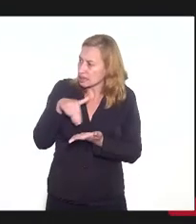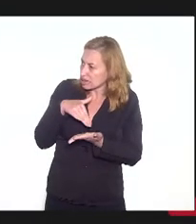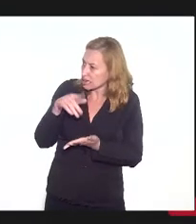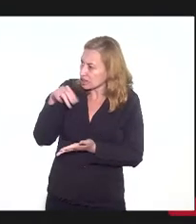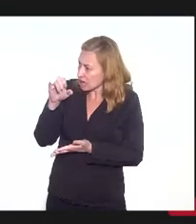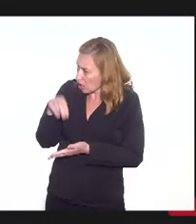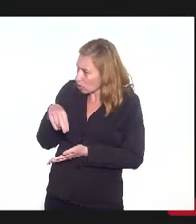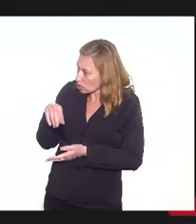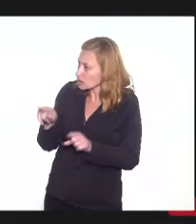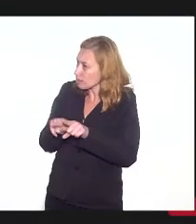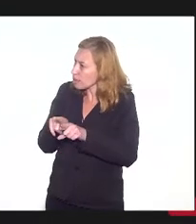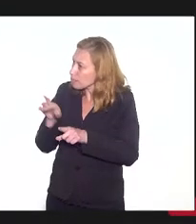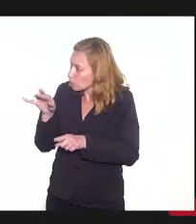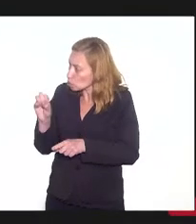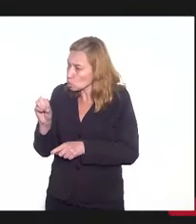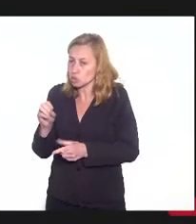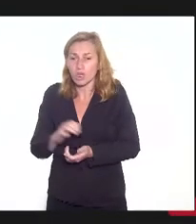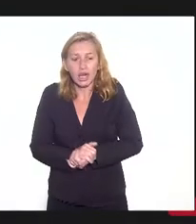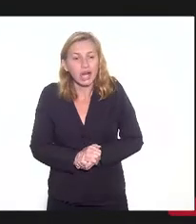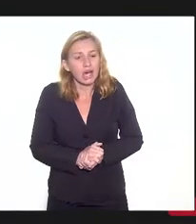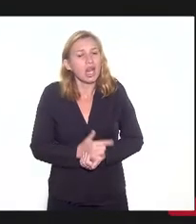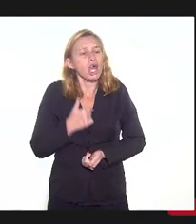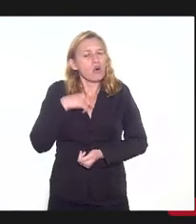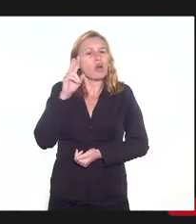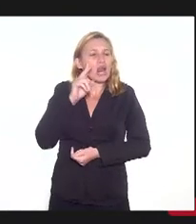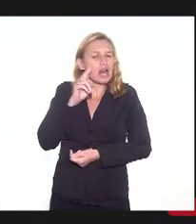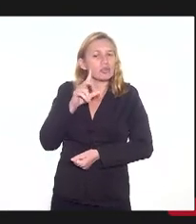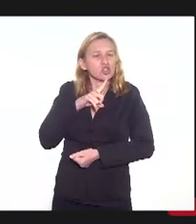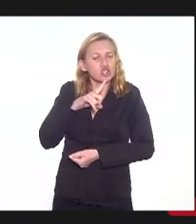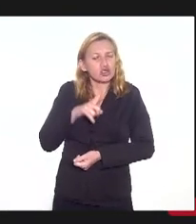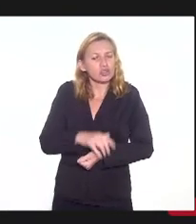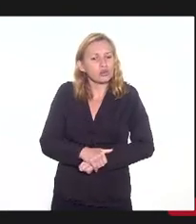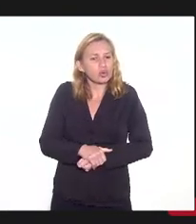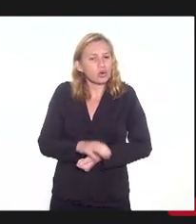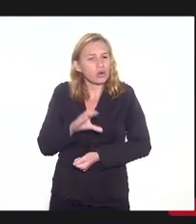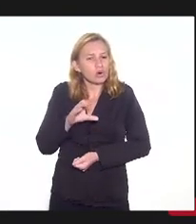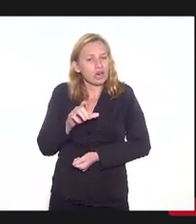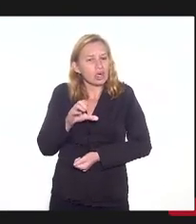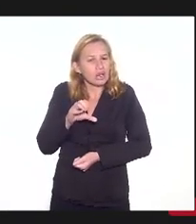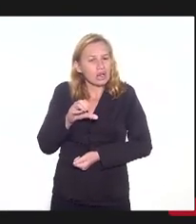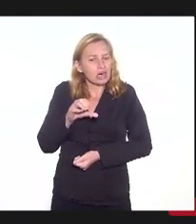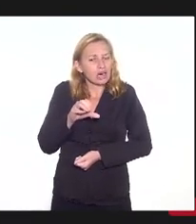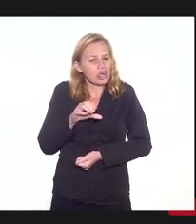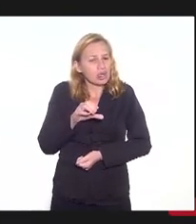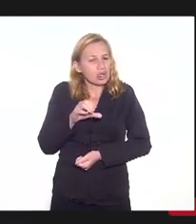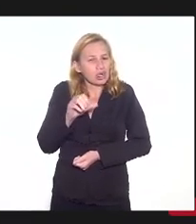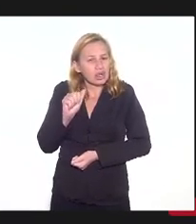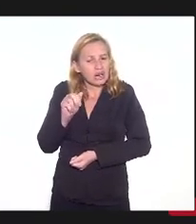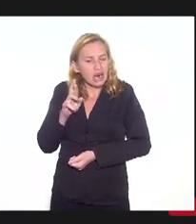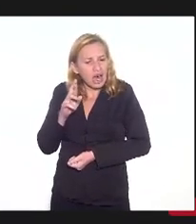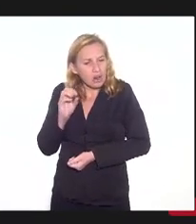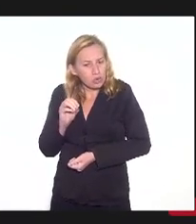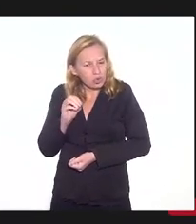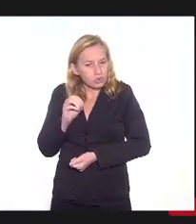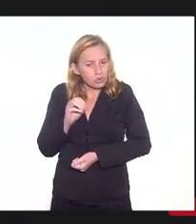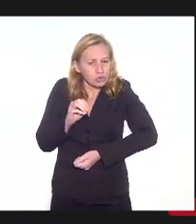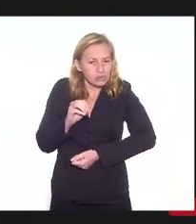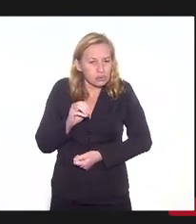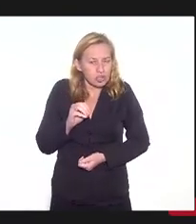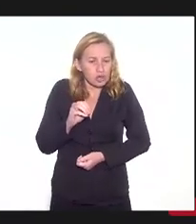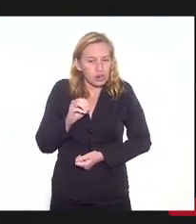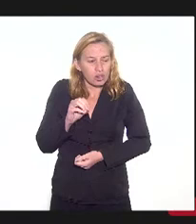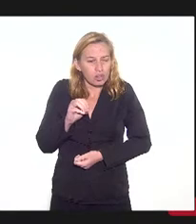subsecretário Bruno, querido colega, eu me lembro que eu tive cargo, função gratificada na UF,